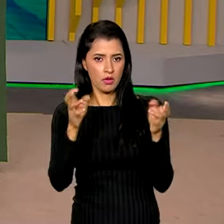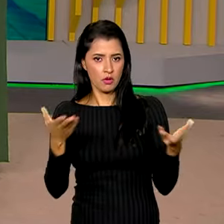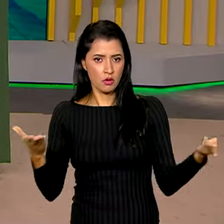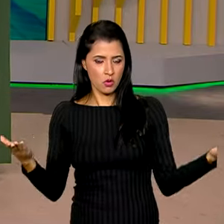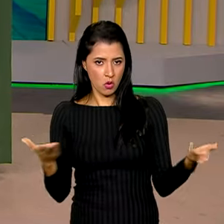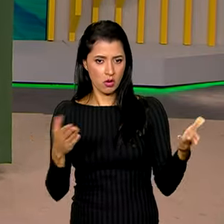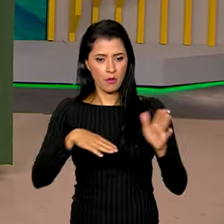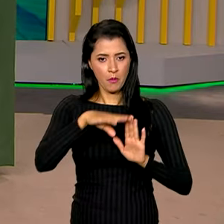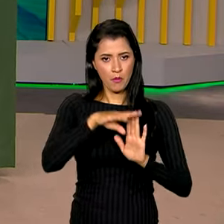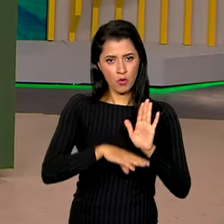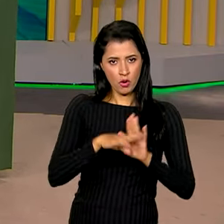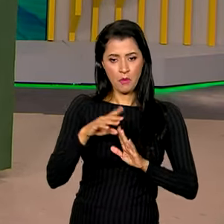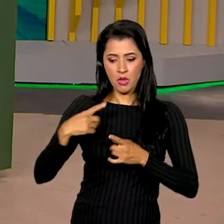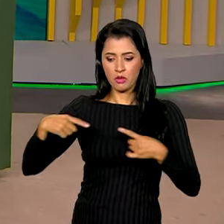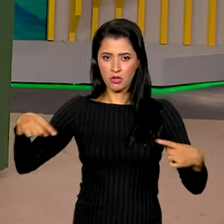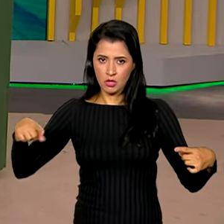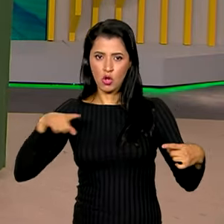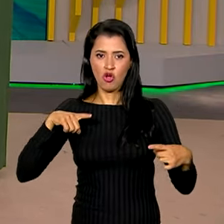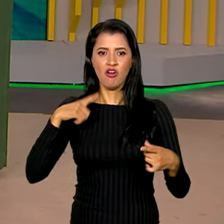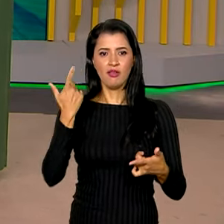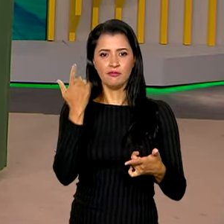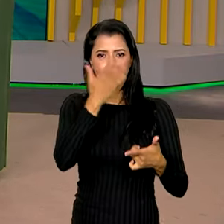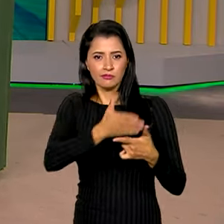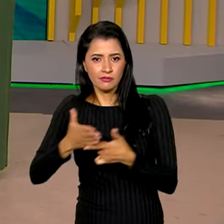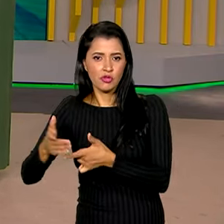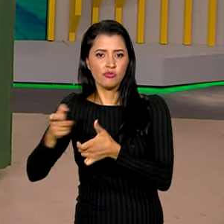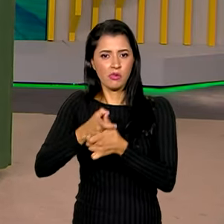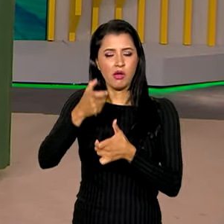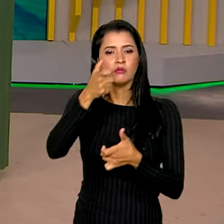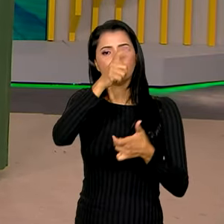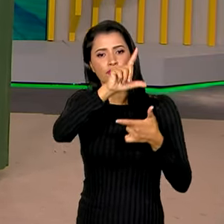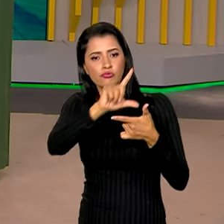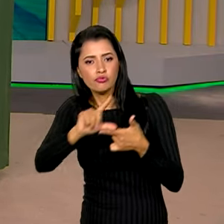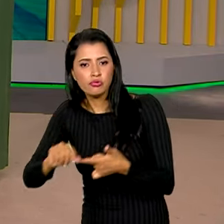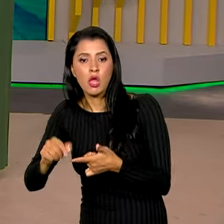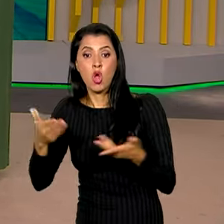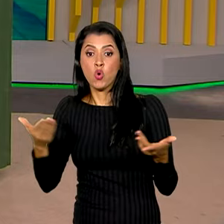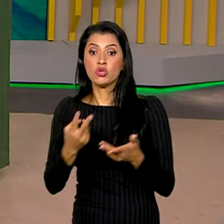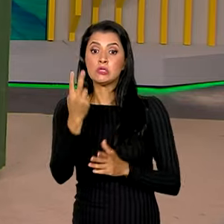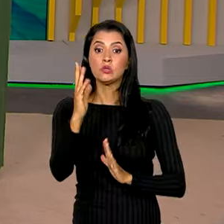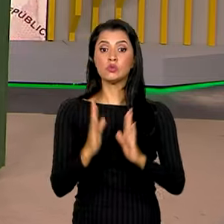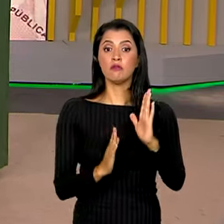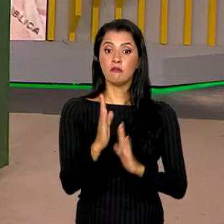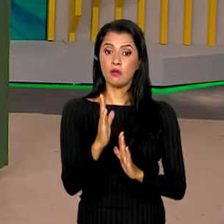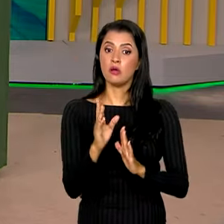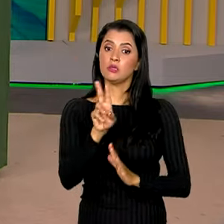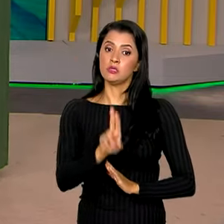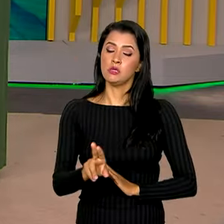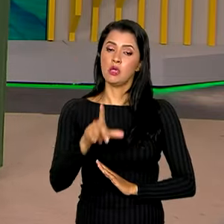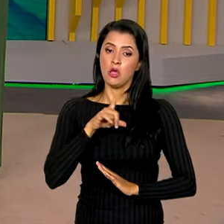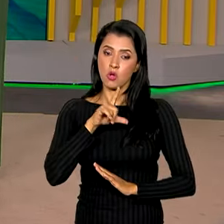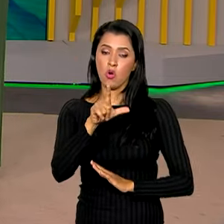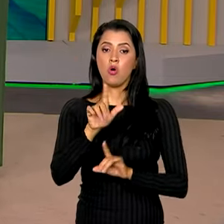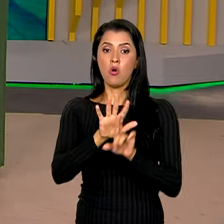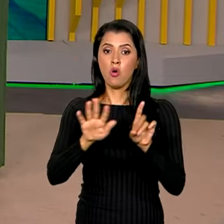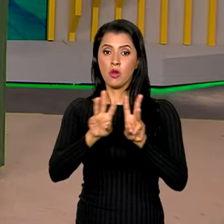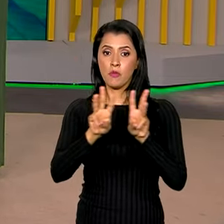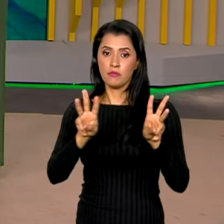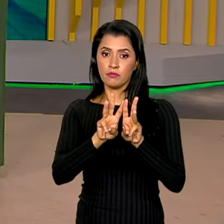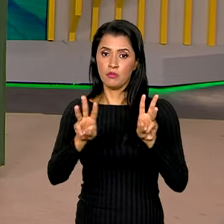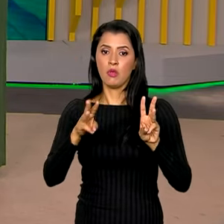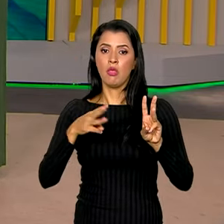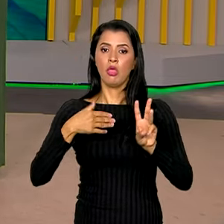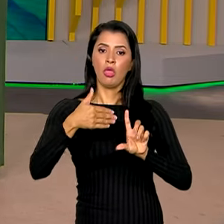Desenrola Brasil entrou oficialmente hoje na segunda fase com a entrada em funcionamento de uma plataforma virtual,